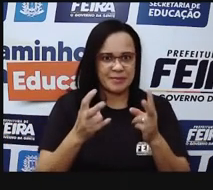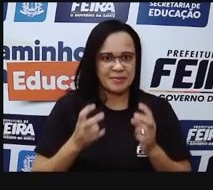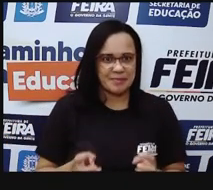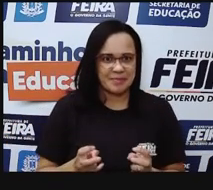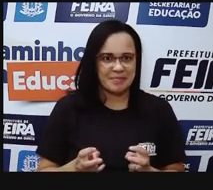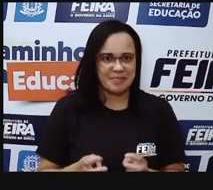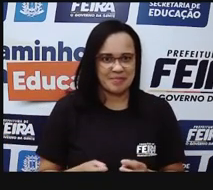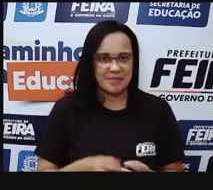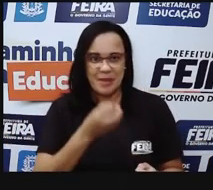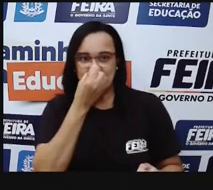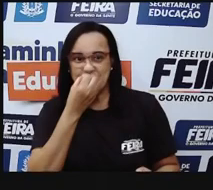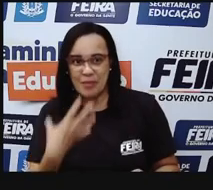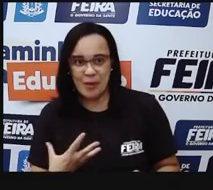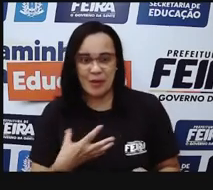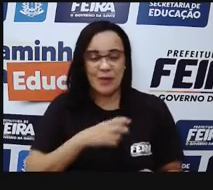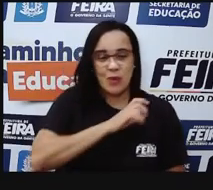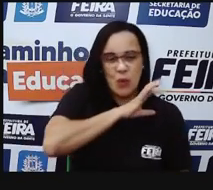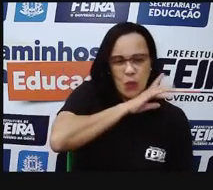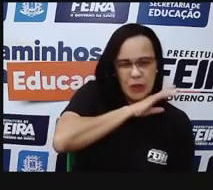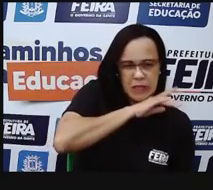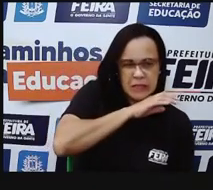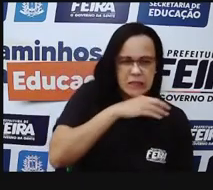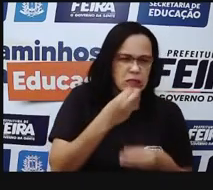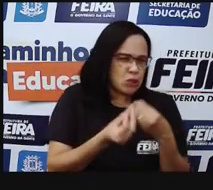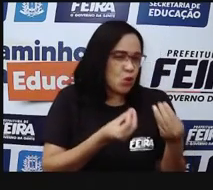a gente vê aqui também algumas